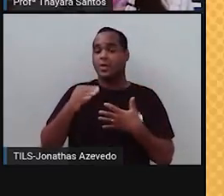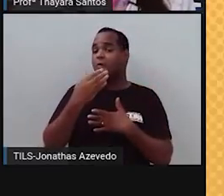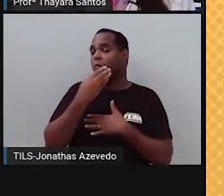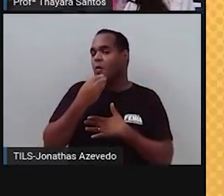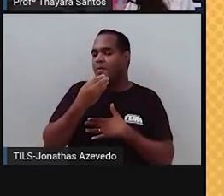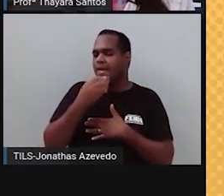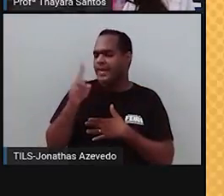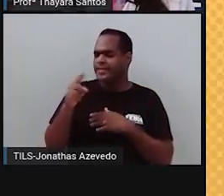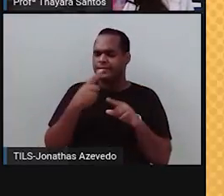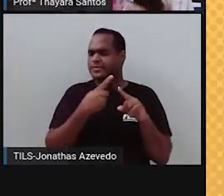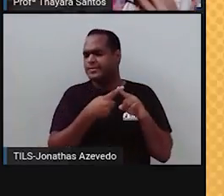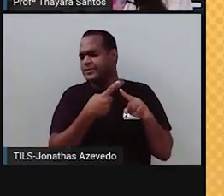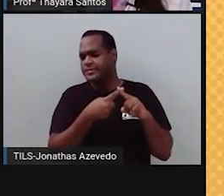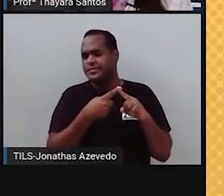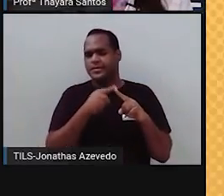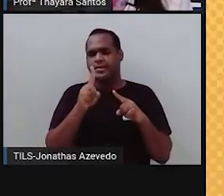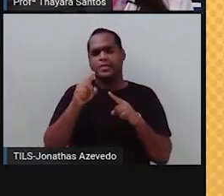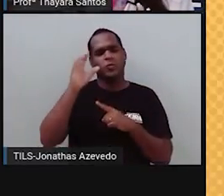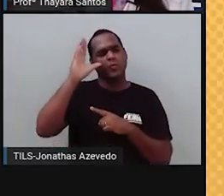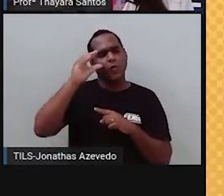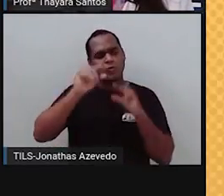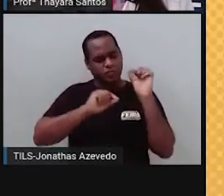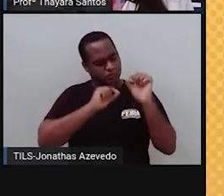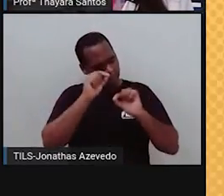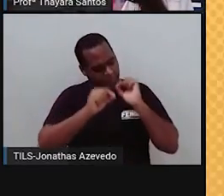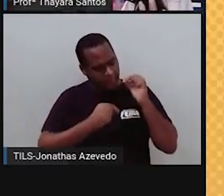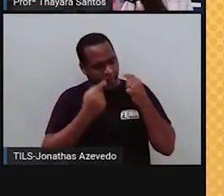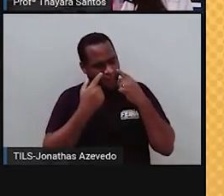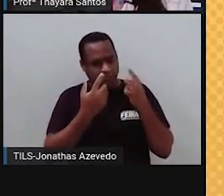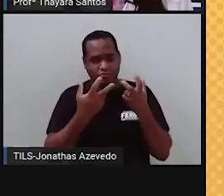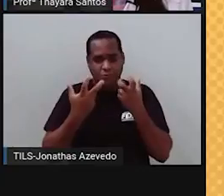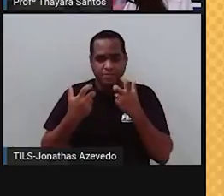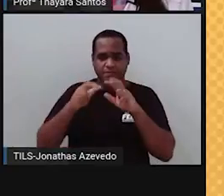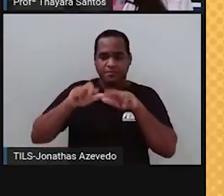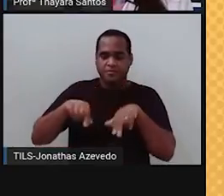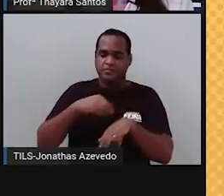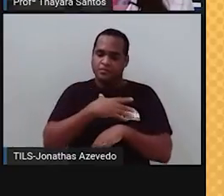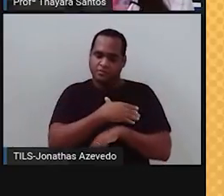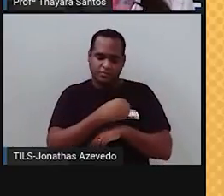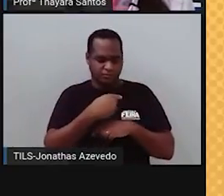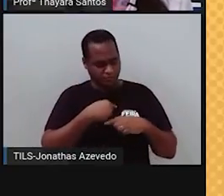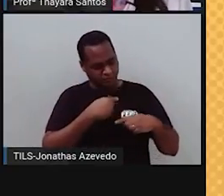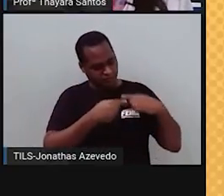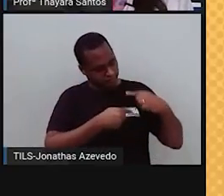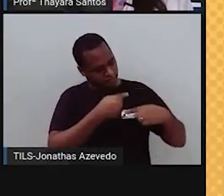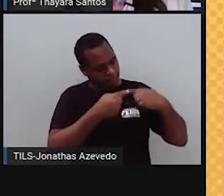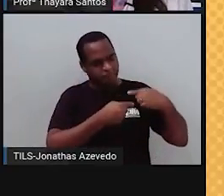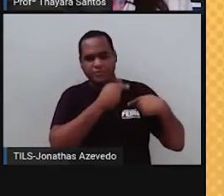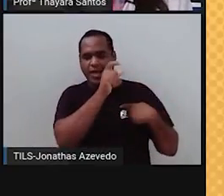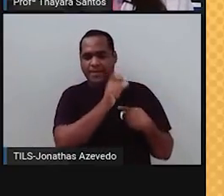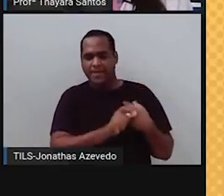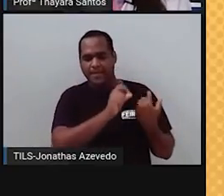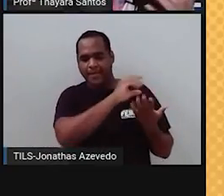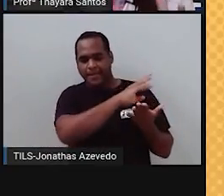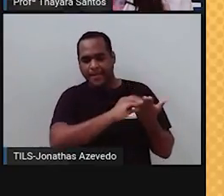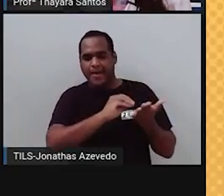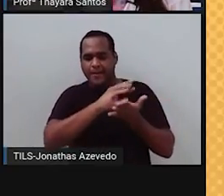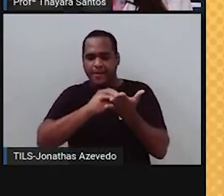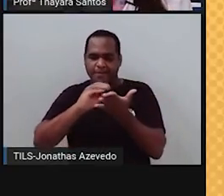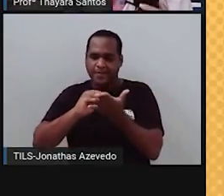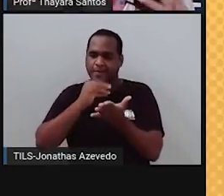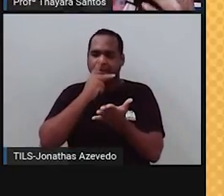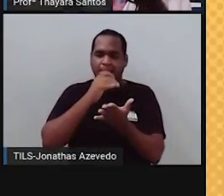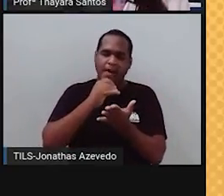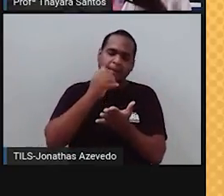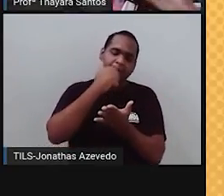resolveu fazer isso? Porque ele ficou ali curioso. Ele observava que os filhos sempre ergavam características dos pais. Então, ele queria entender